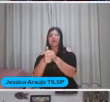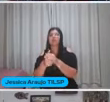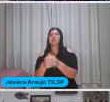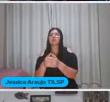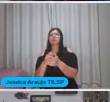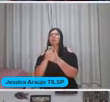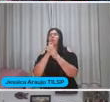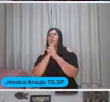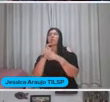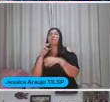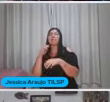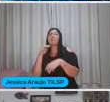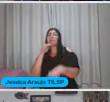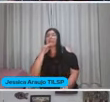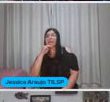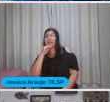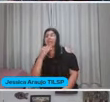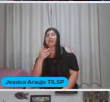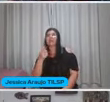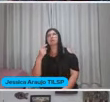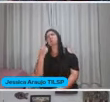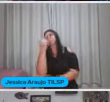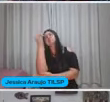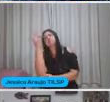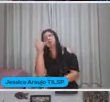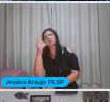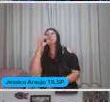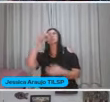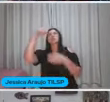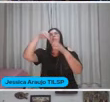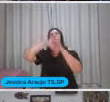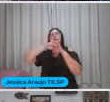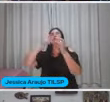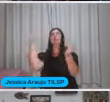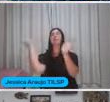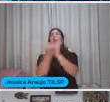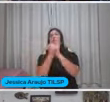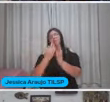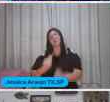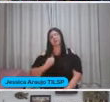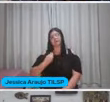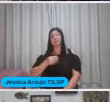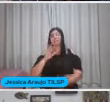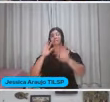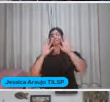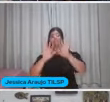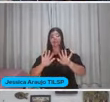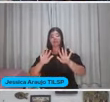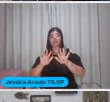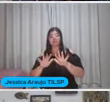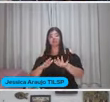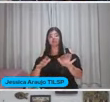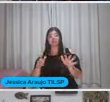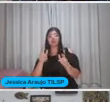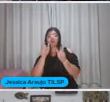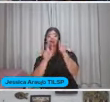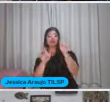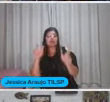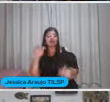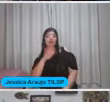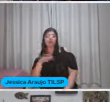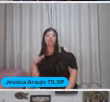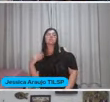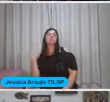pé ali E isso sem dúvida Marcou muito minha vida Mas Diante da situação Que cada criança Pode